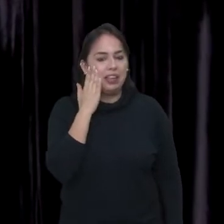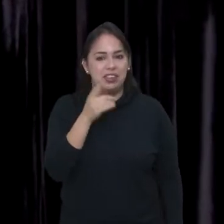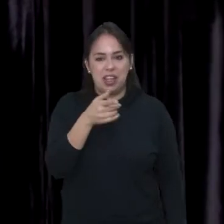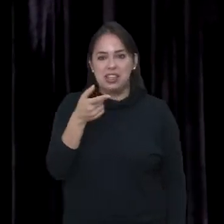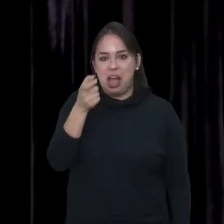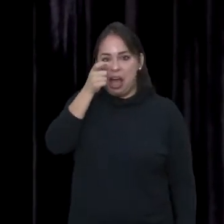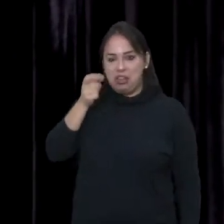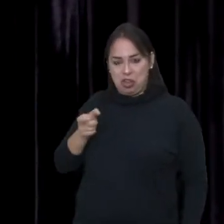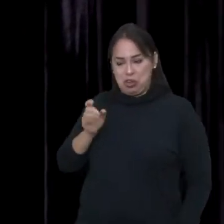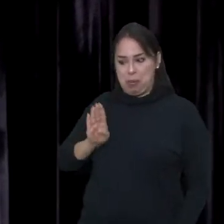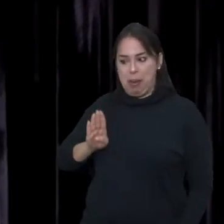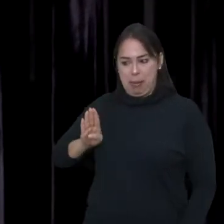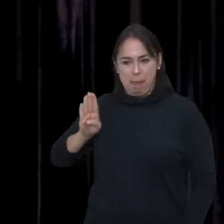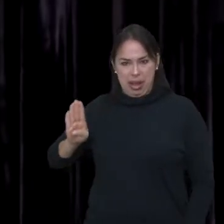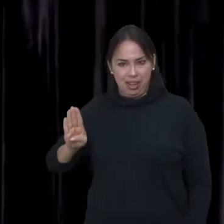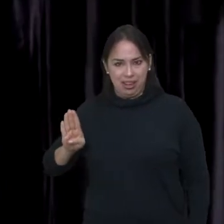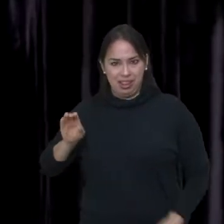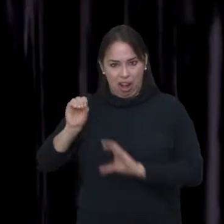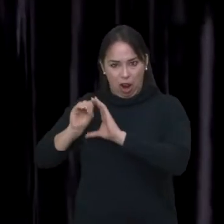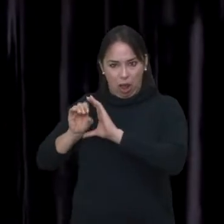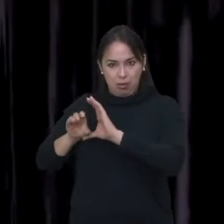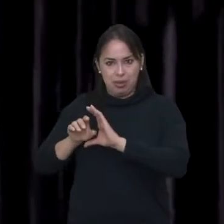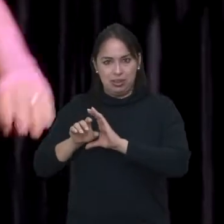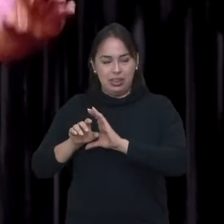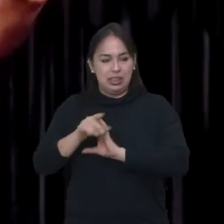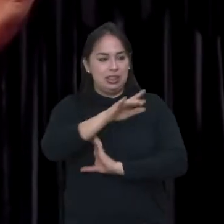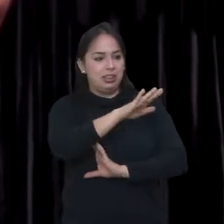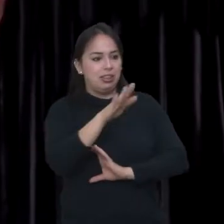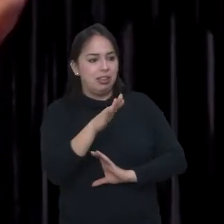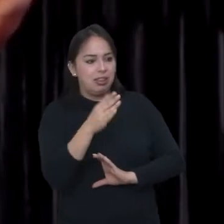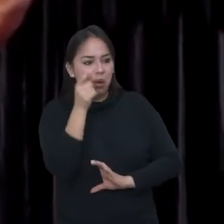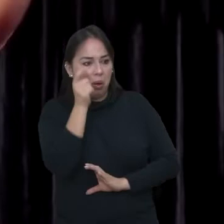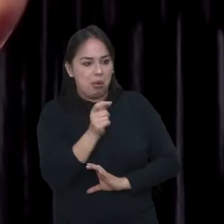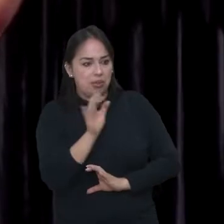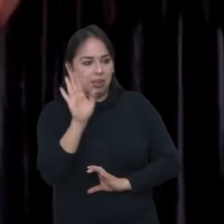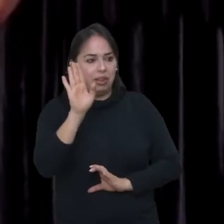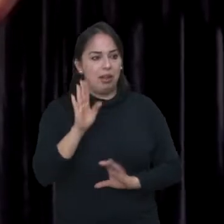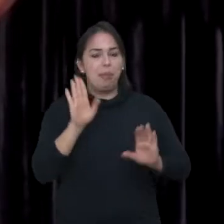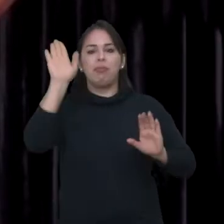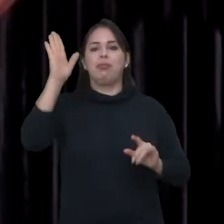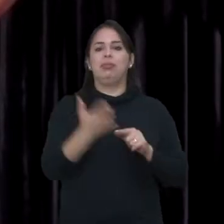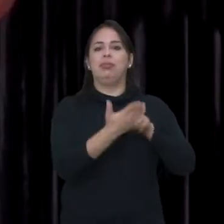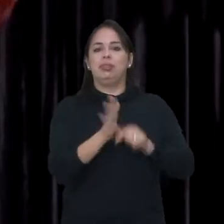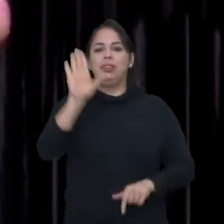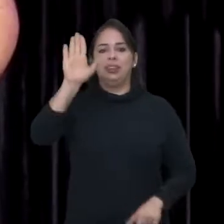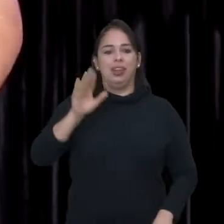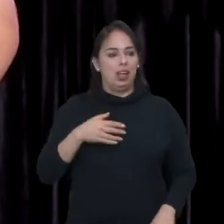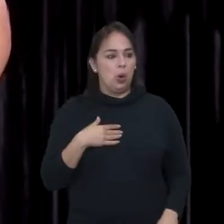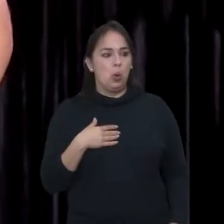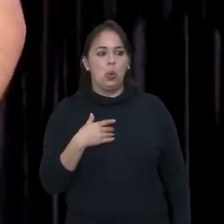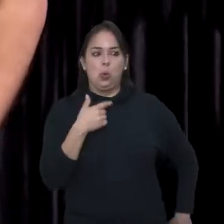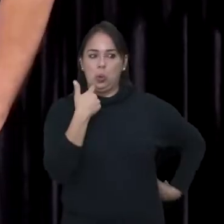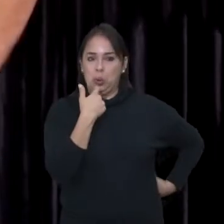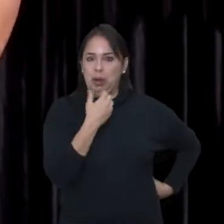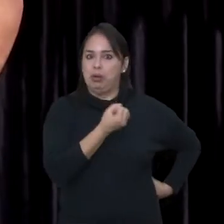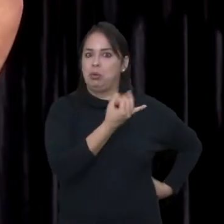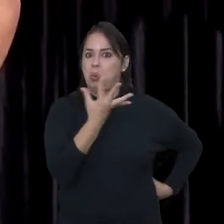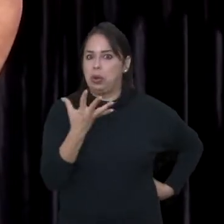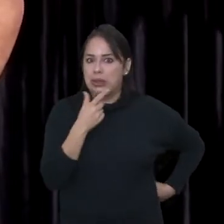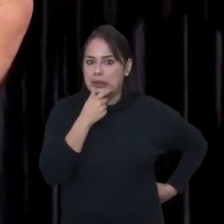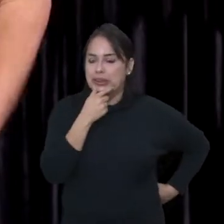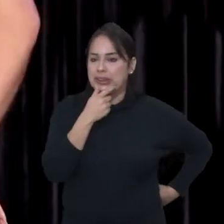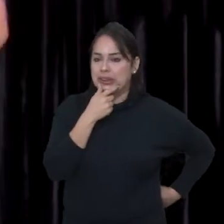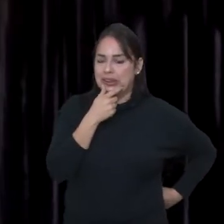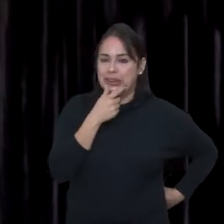Tem alguém assistindo Big Brother aí ou não? Sim. Bastante aí. Tem alguém que não tá assistindo? Fala eu. Eu. Mas tem bastante. Sucesso, hein, Boninho?